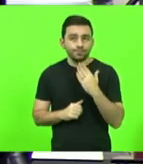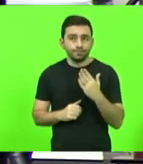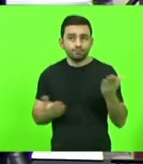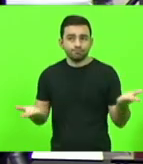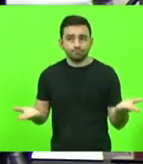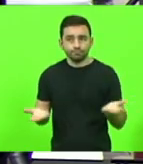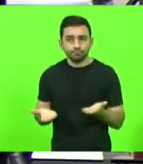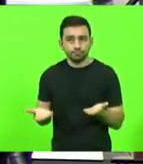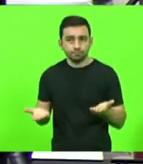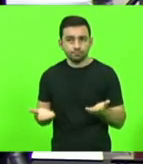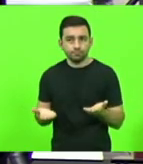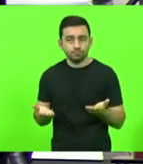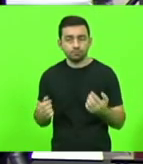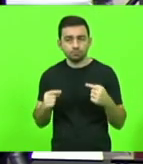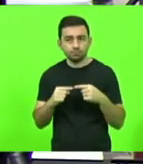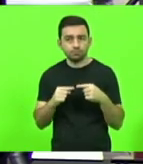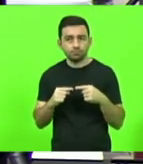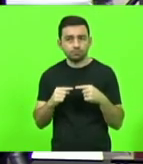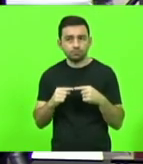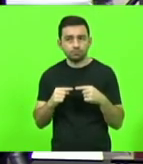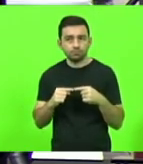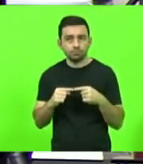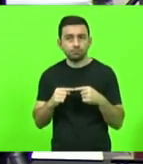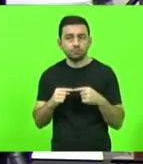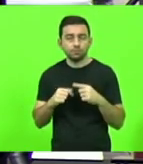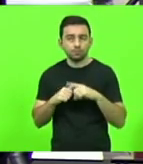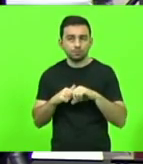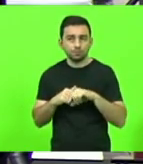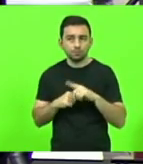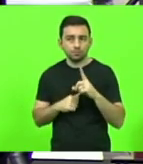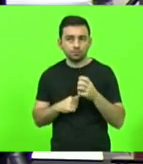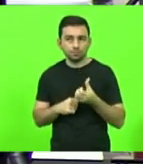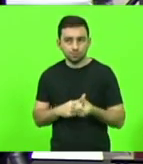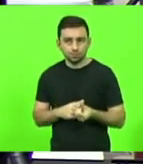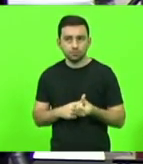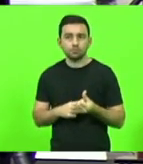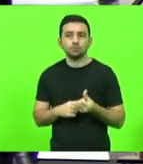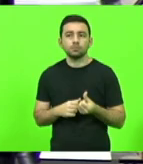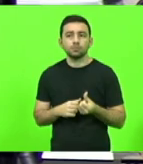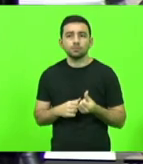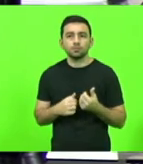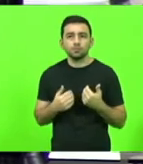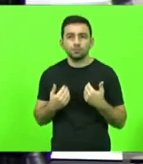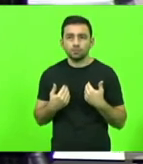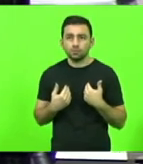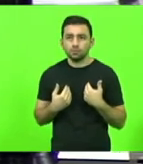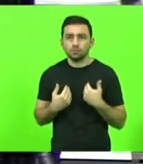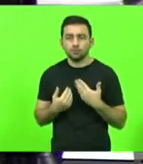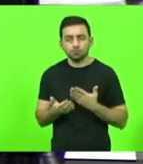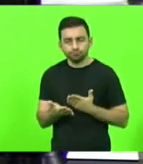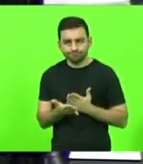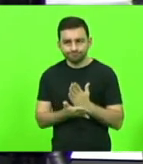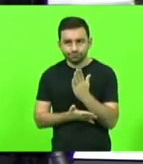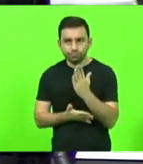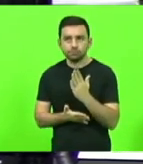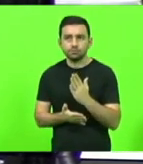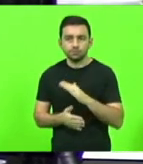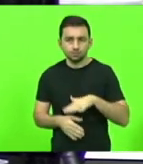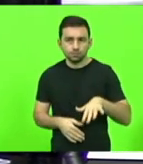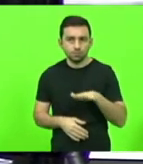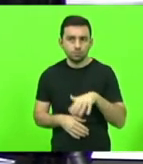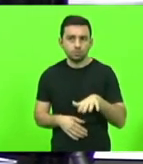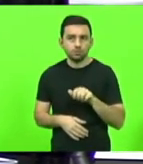conforme o nosso artigo do Regimento Interno, 106, eu dou por aprovadas as